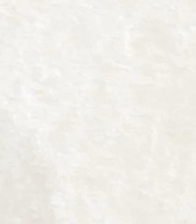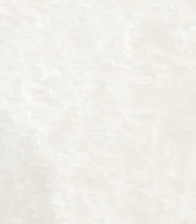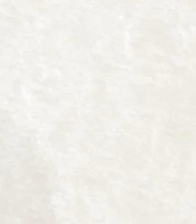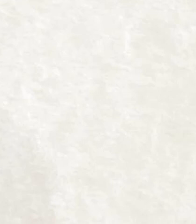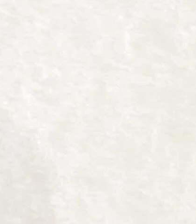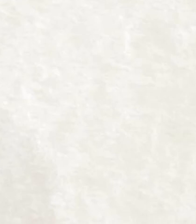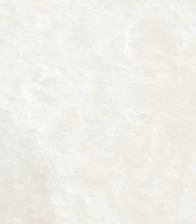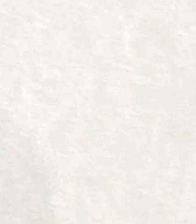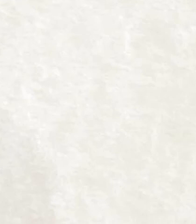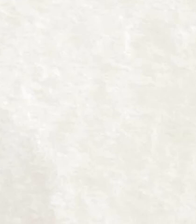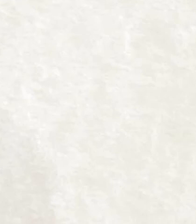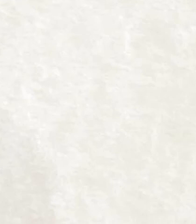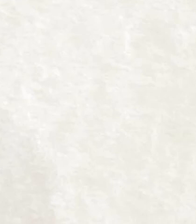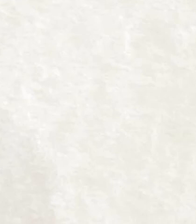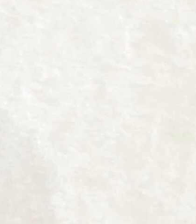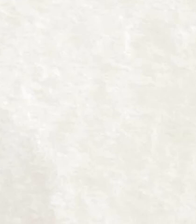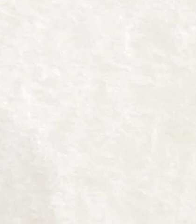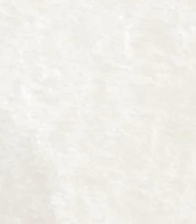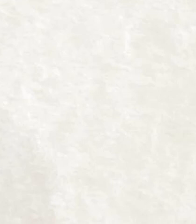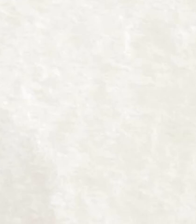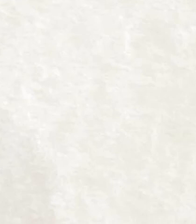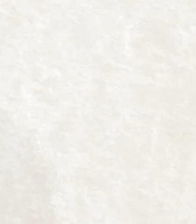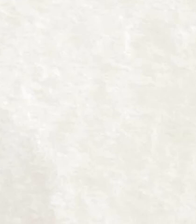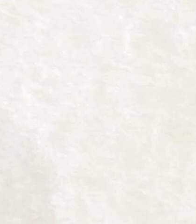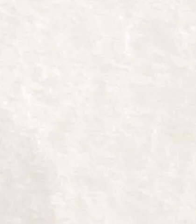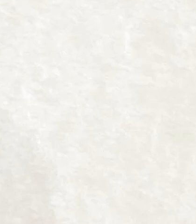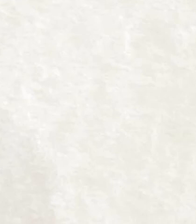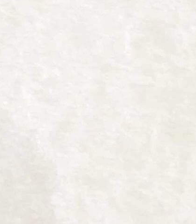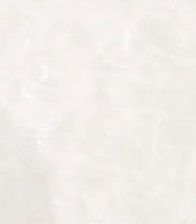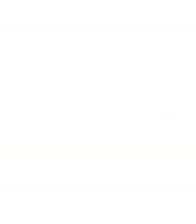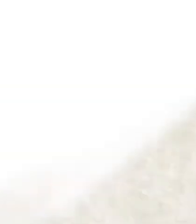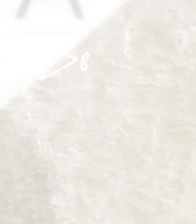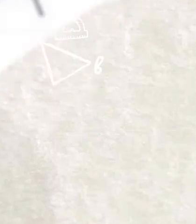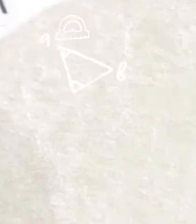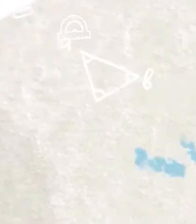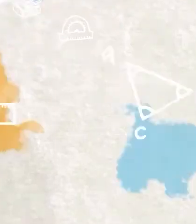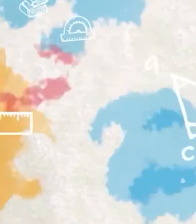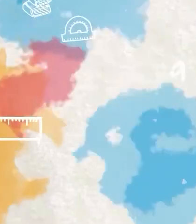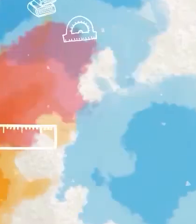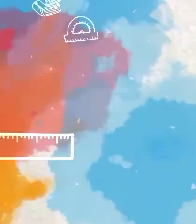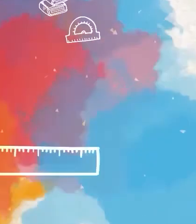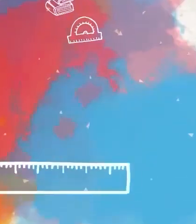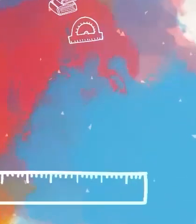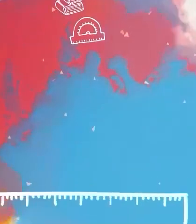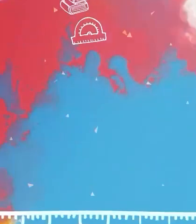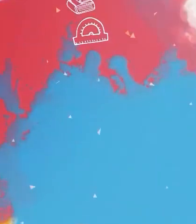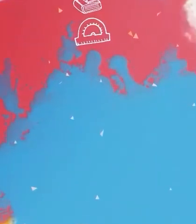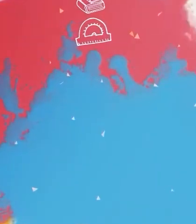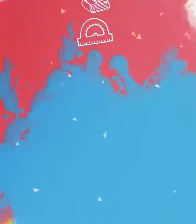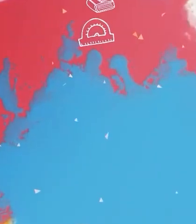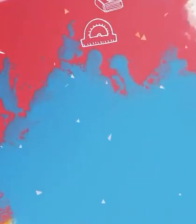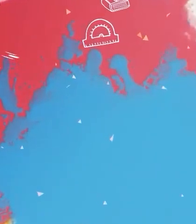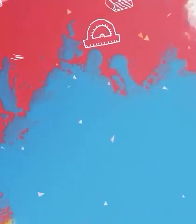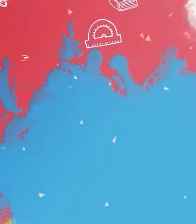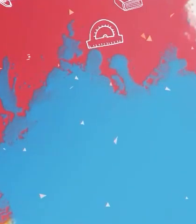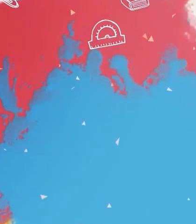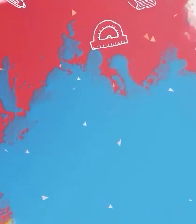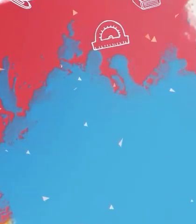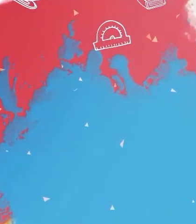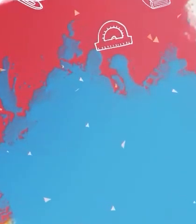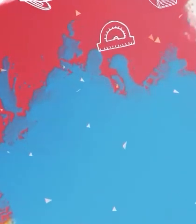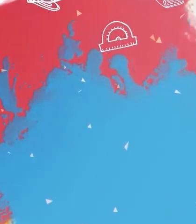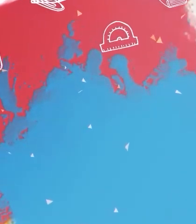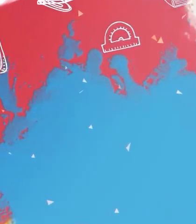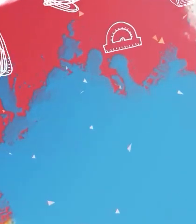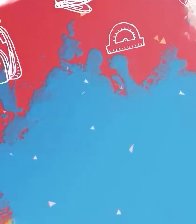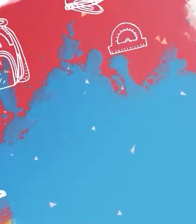Um beijo, até quinta-feira Um